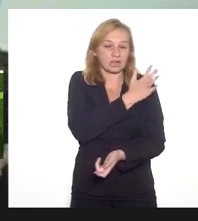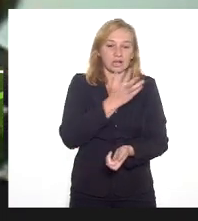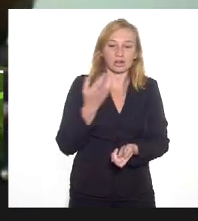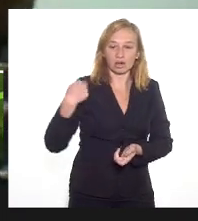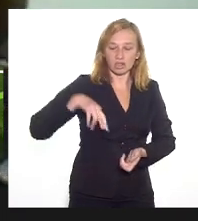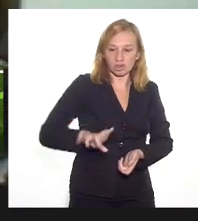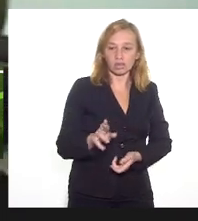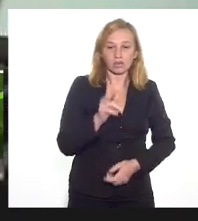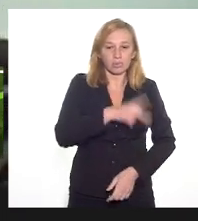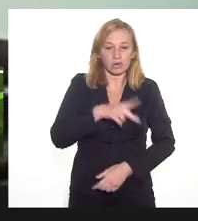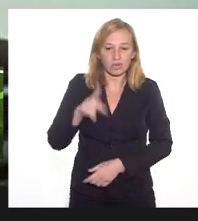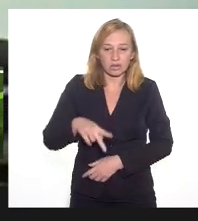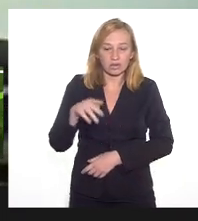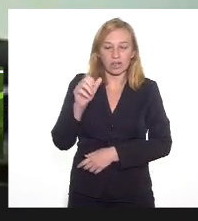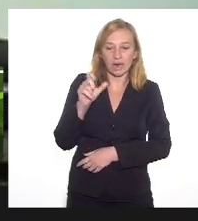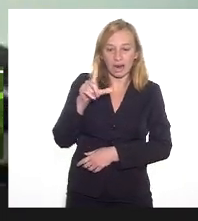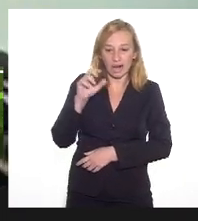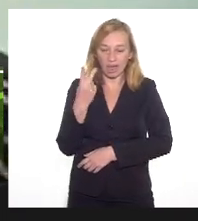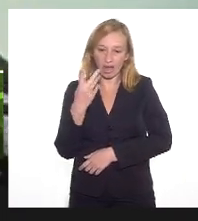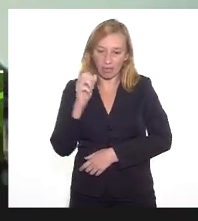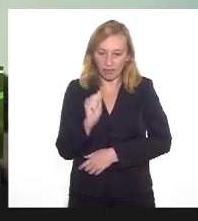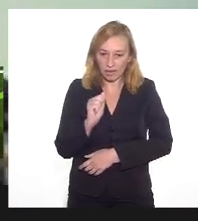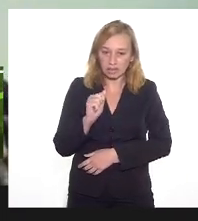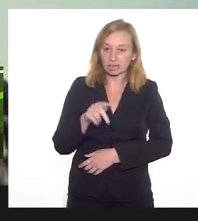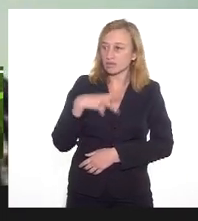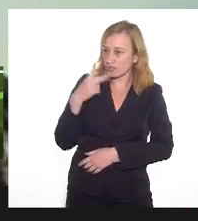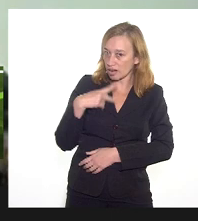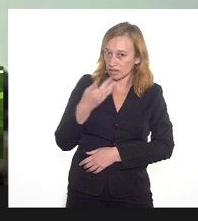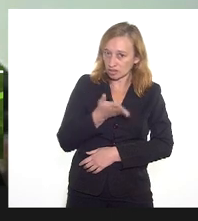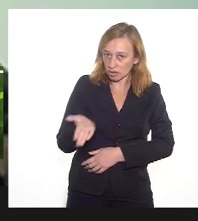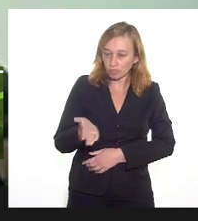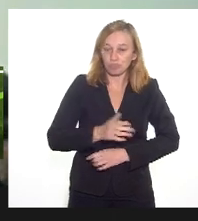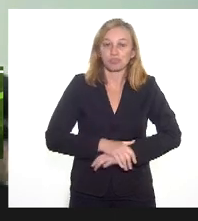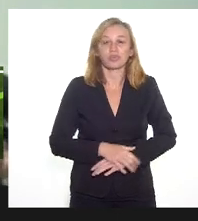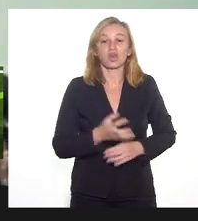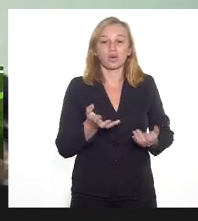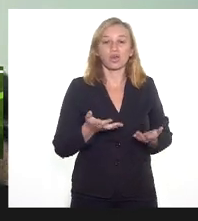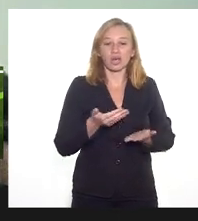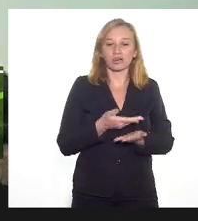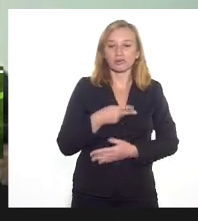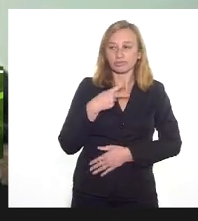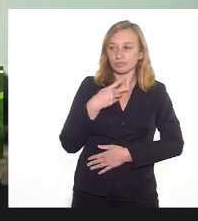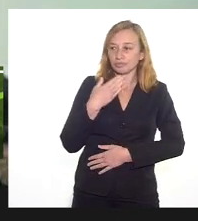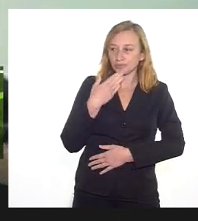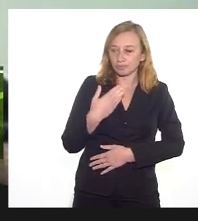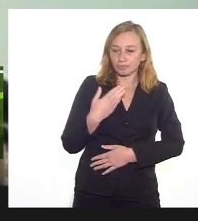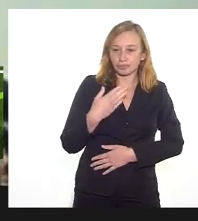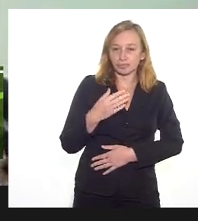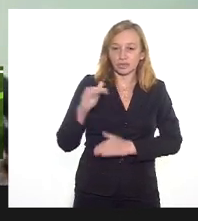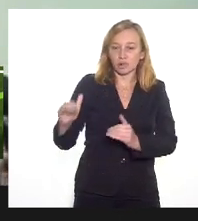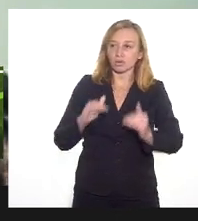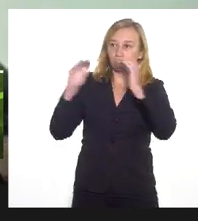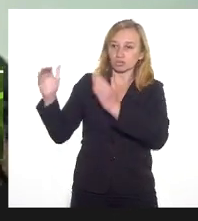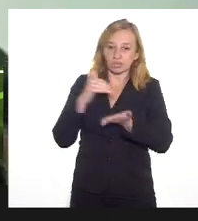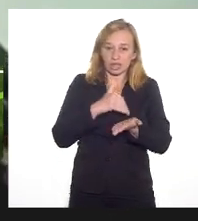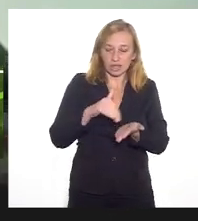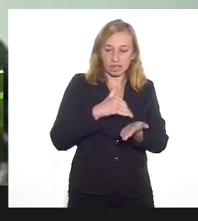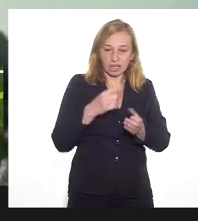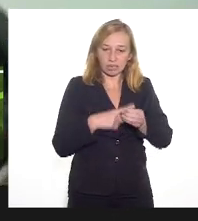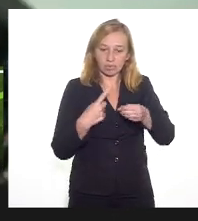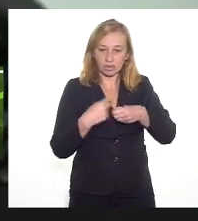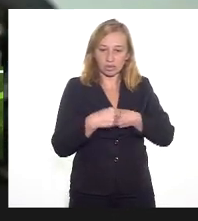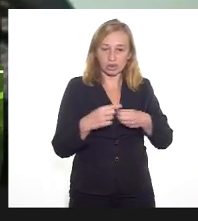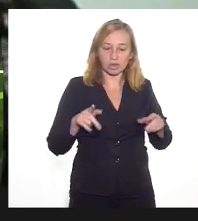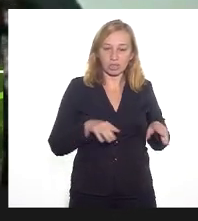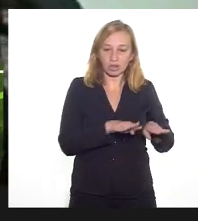professora Helena Teodoro. Então, feitas essas considerações, eu quero passar a palavra ao subsecretário municipal de Igualdade